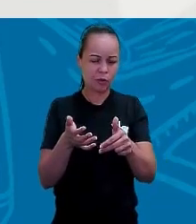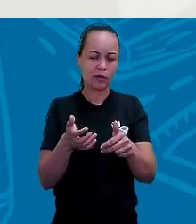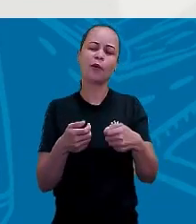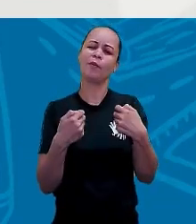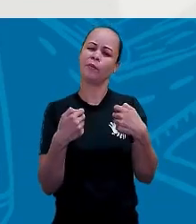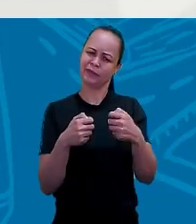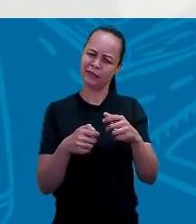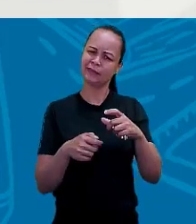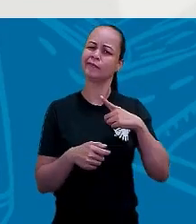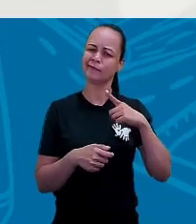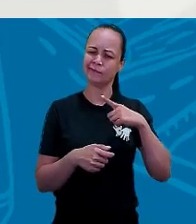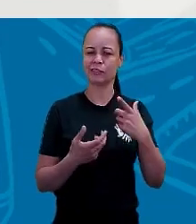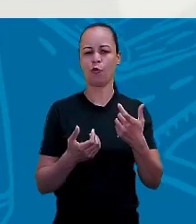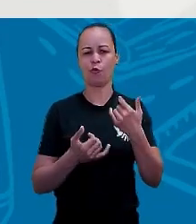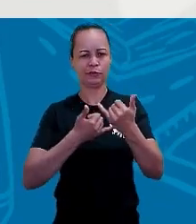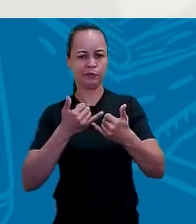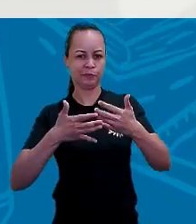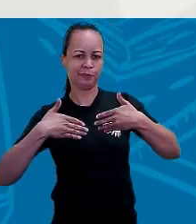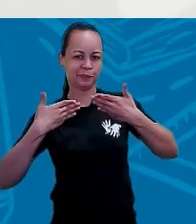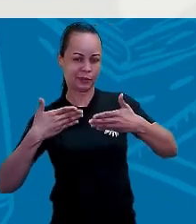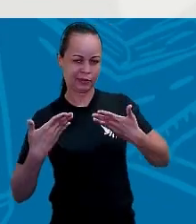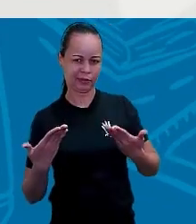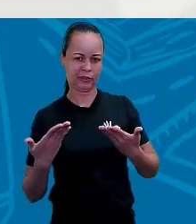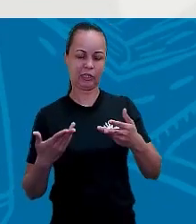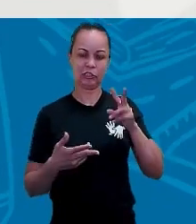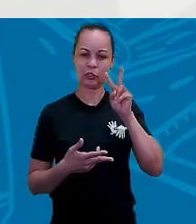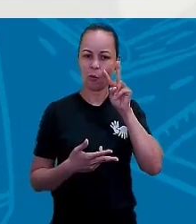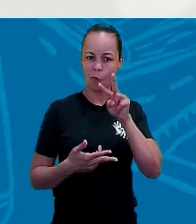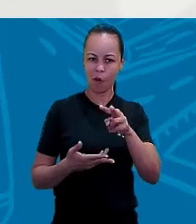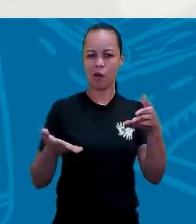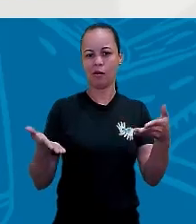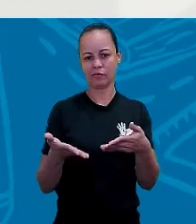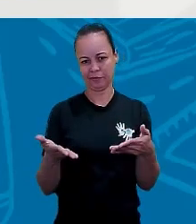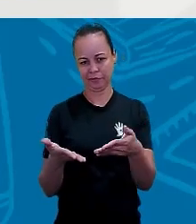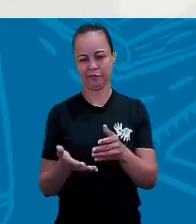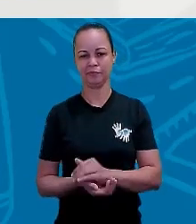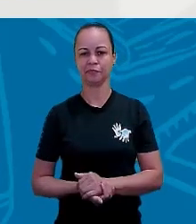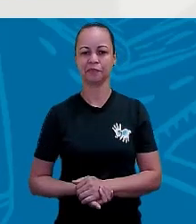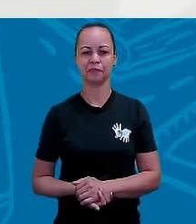divertir. A gente vai ver hoje. Vamos lá?